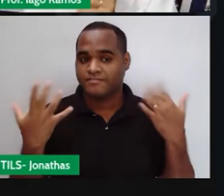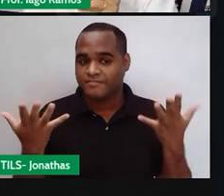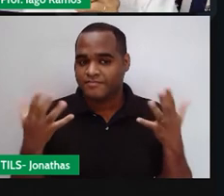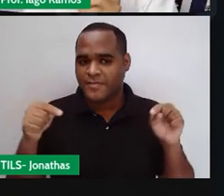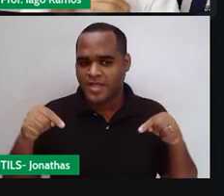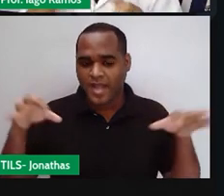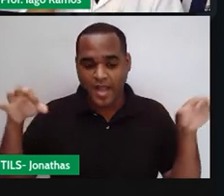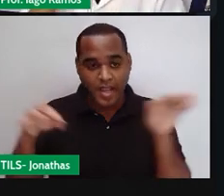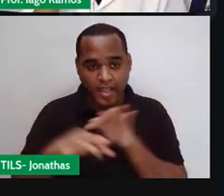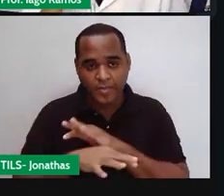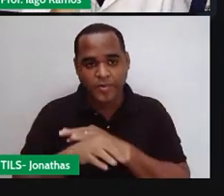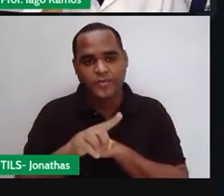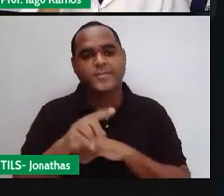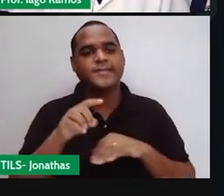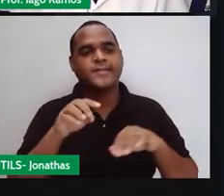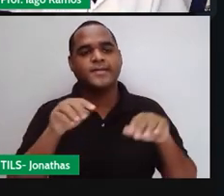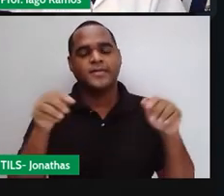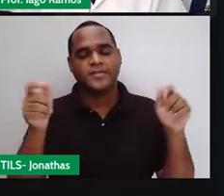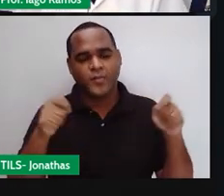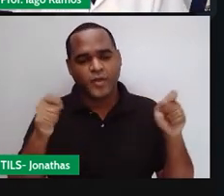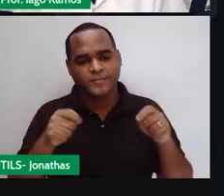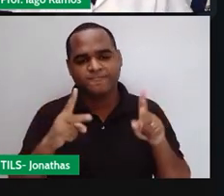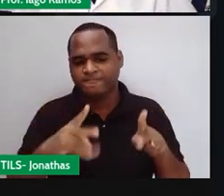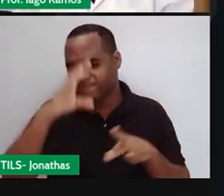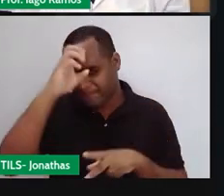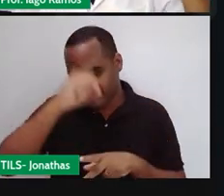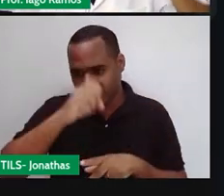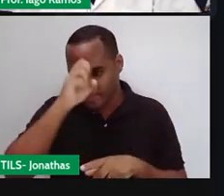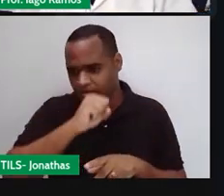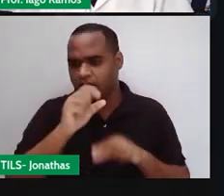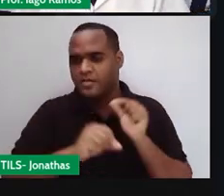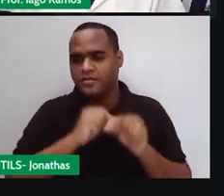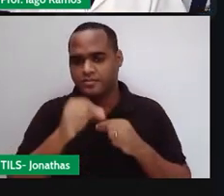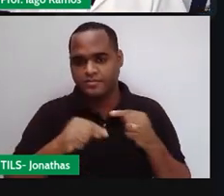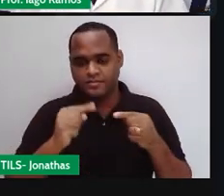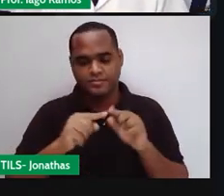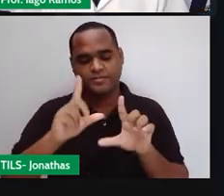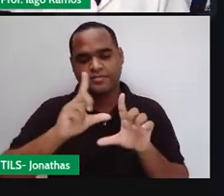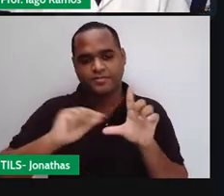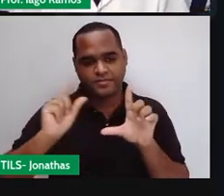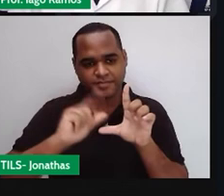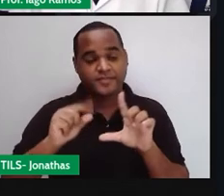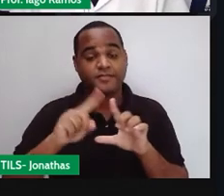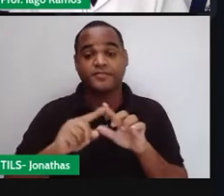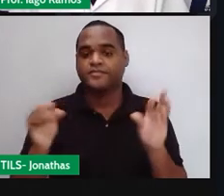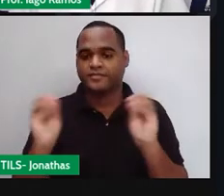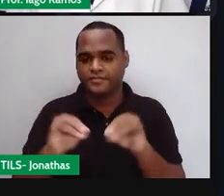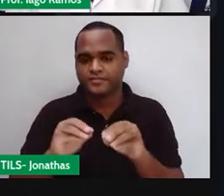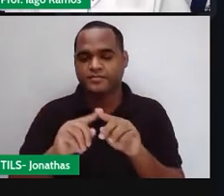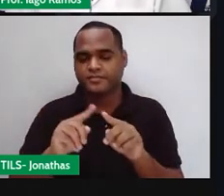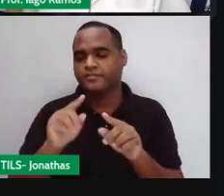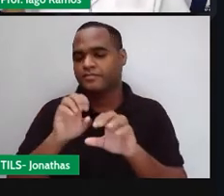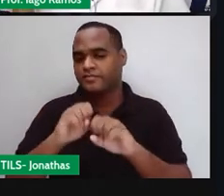encerrou essa aula, você pode continuar aprendendo com links que vai ficar na descrição na aula.